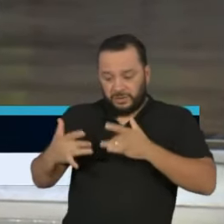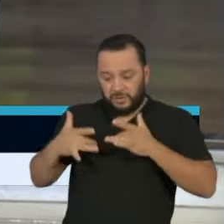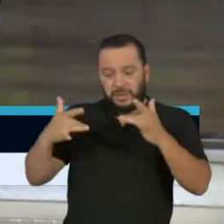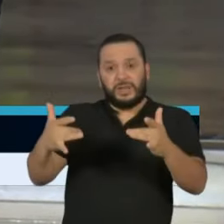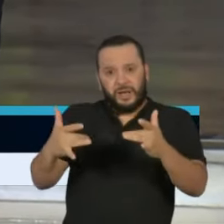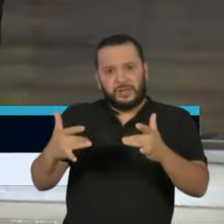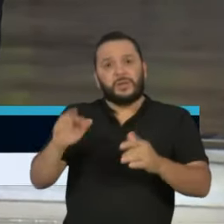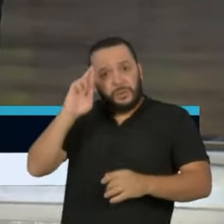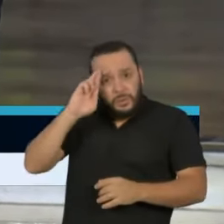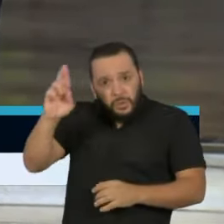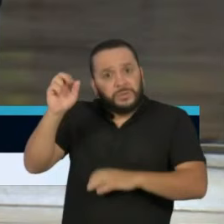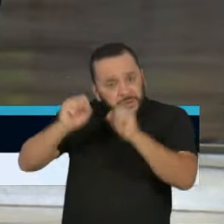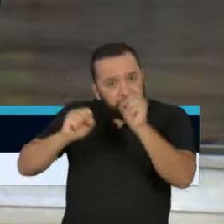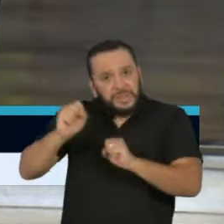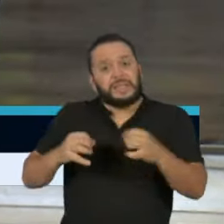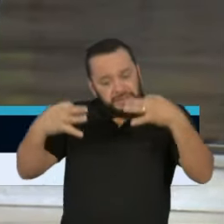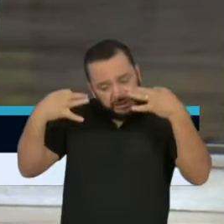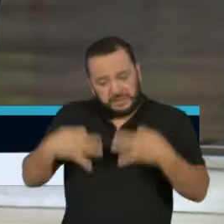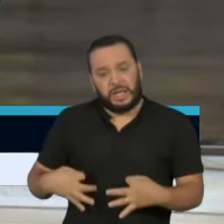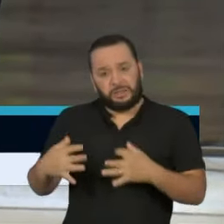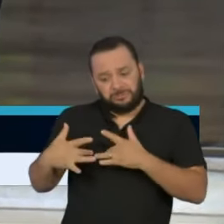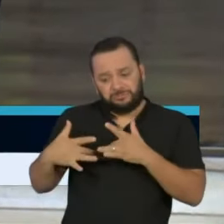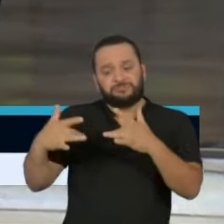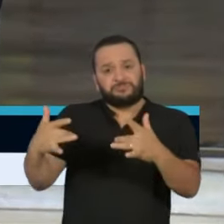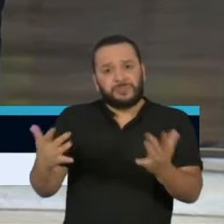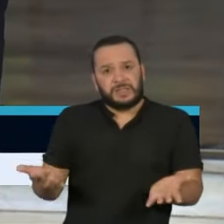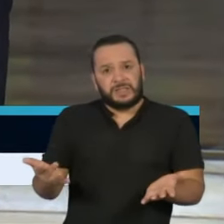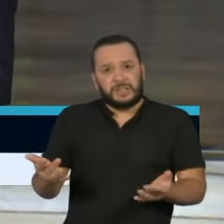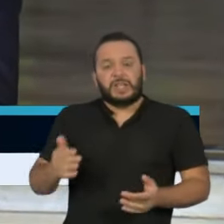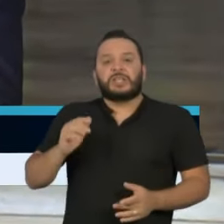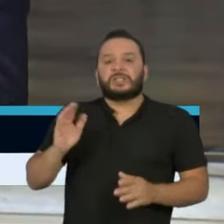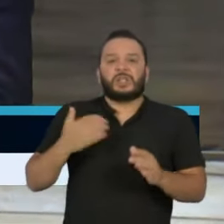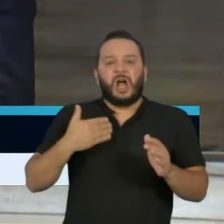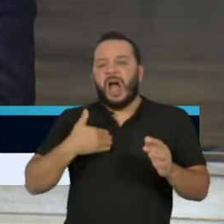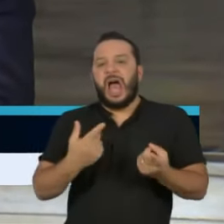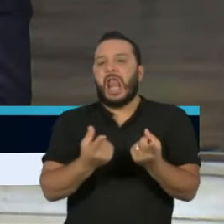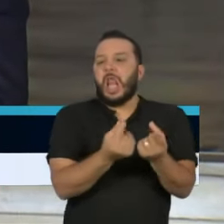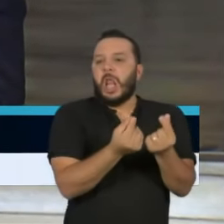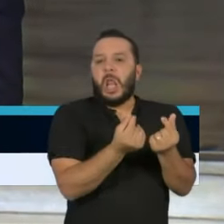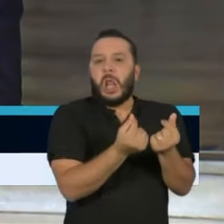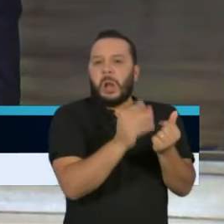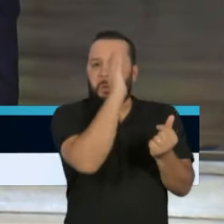correta de não buscarem o lucro a qualquer preço.